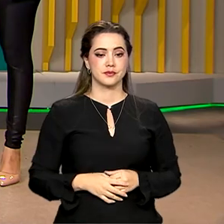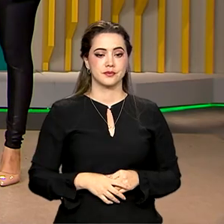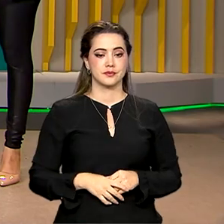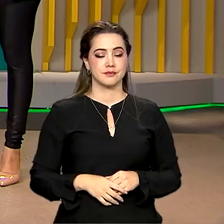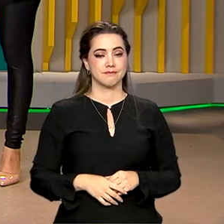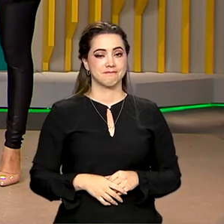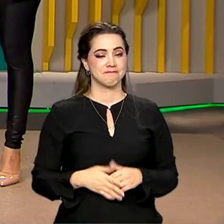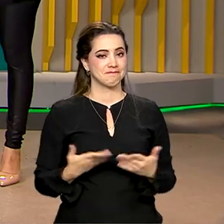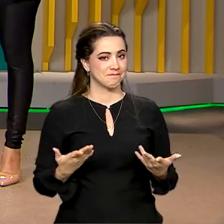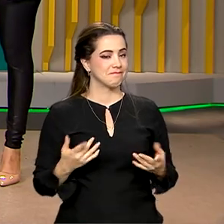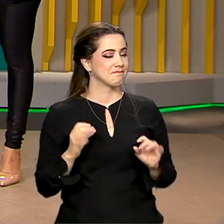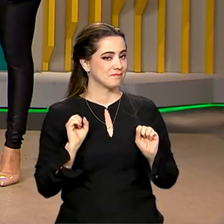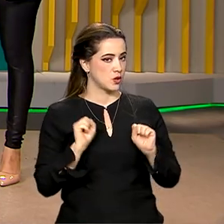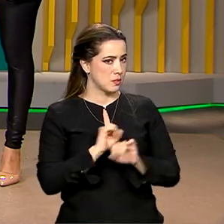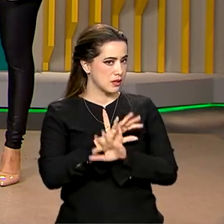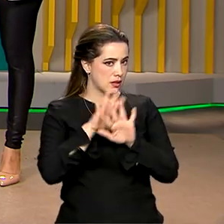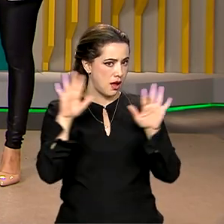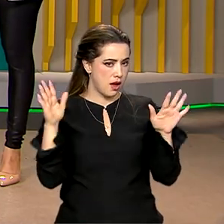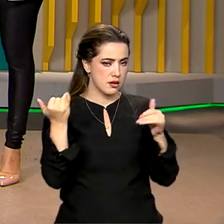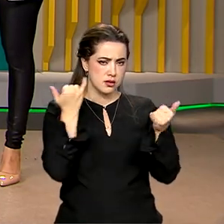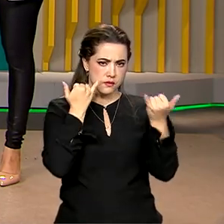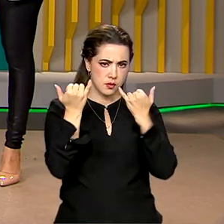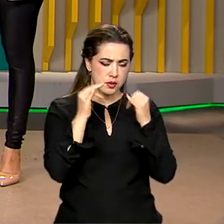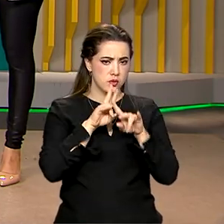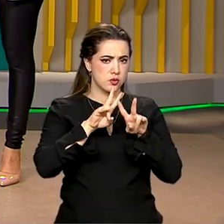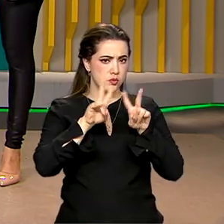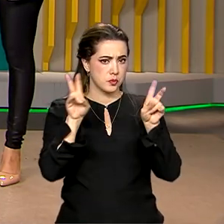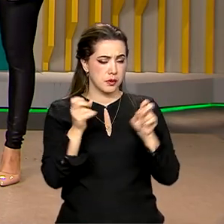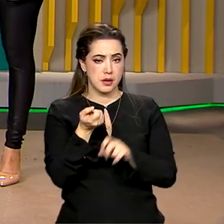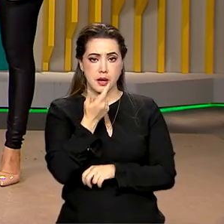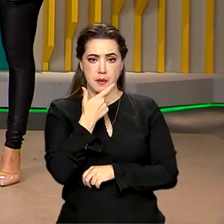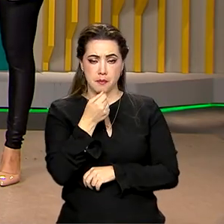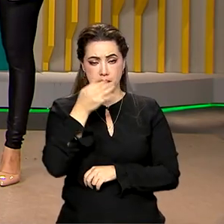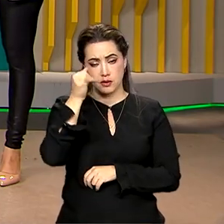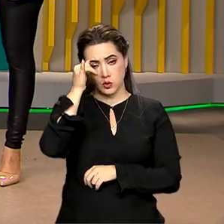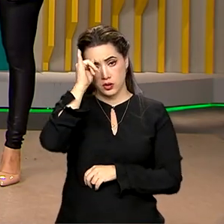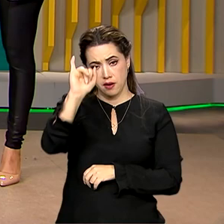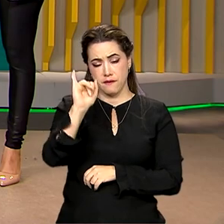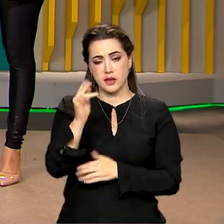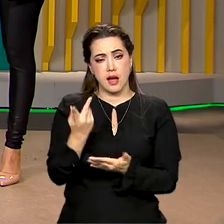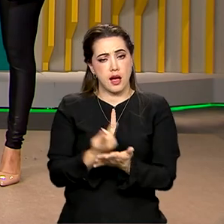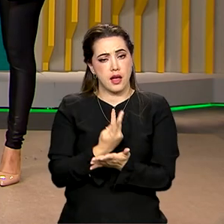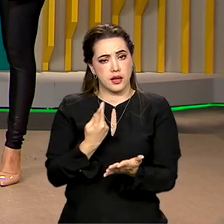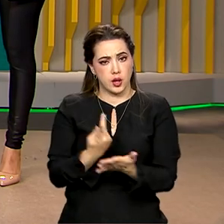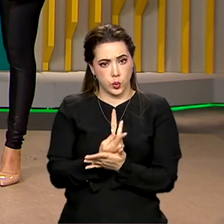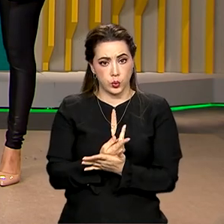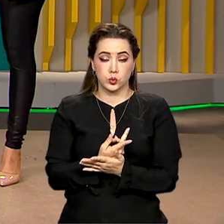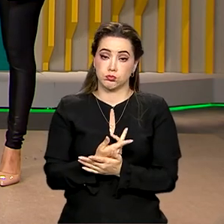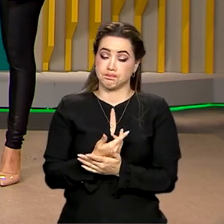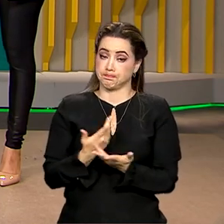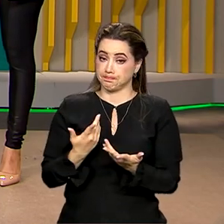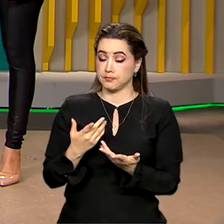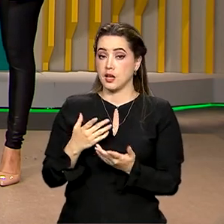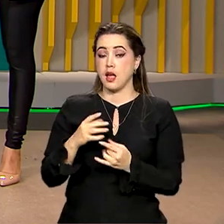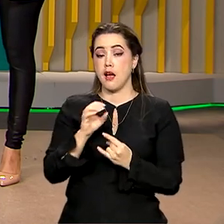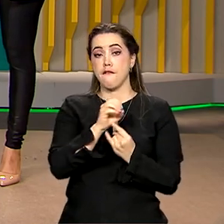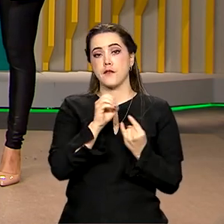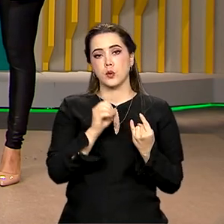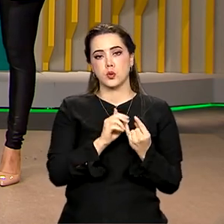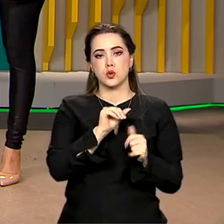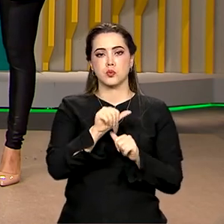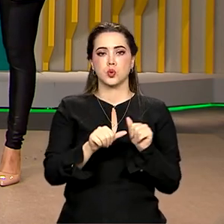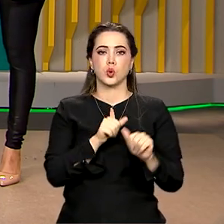Para tornar mais claras as informações sobre medicamentos e evitar erro na dosagem, a Fiocruz modificou